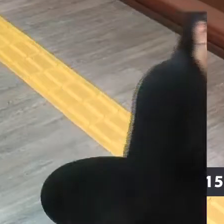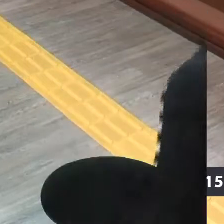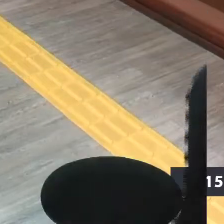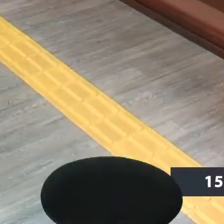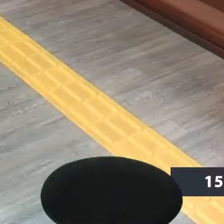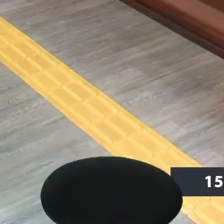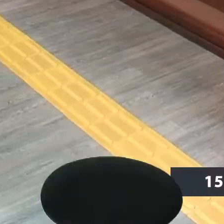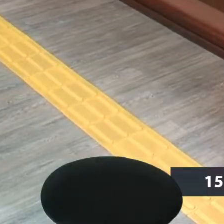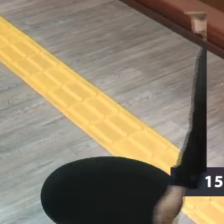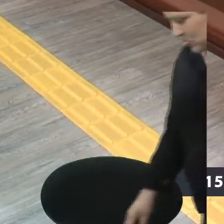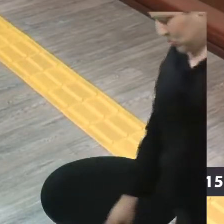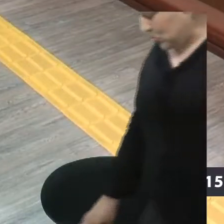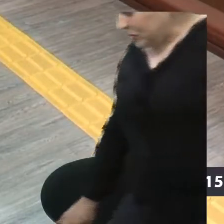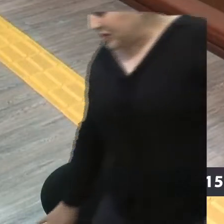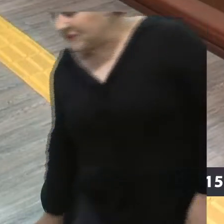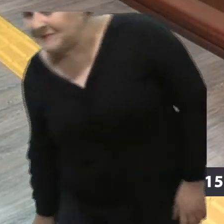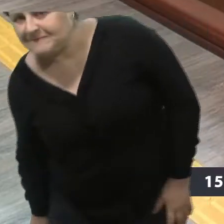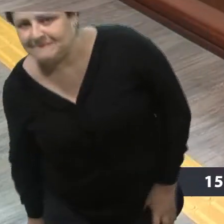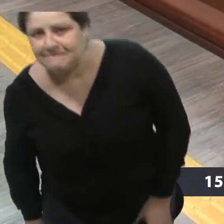Agradece, abre mão.